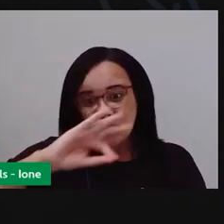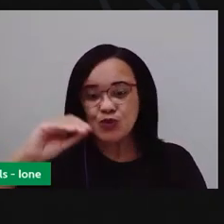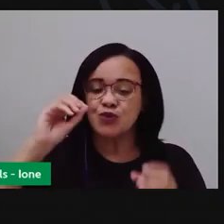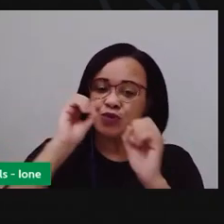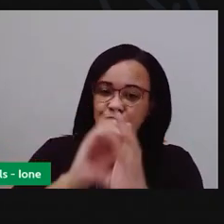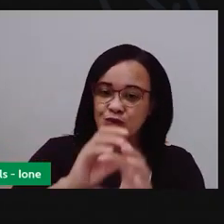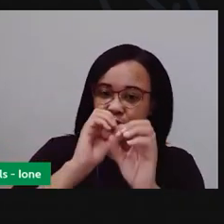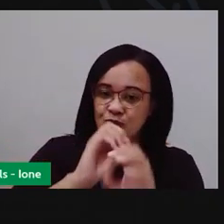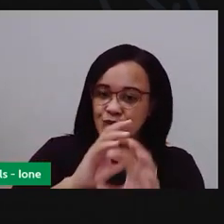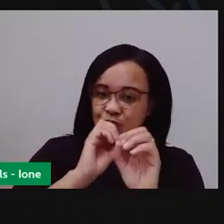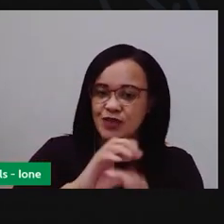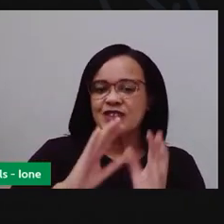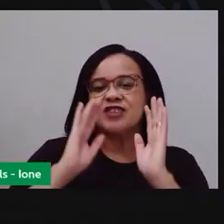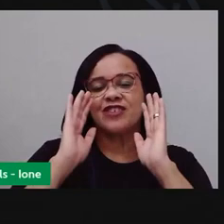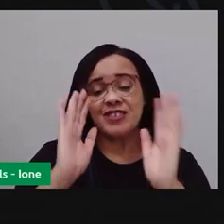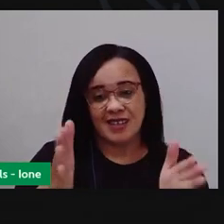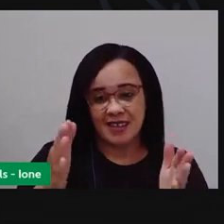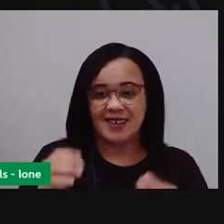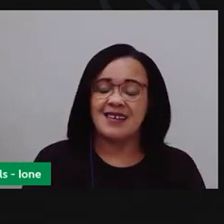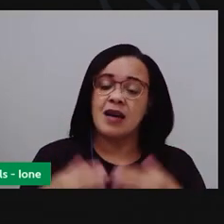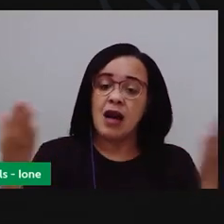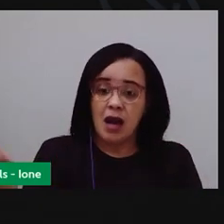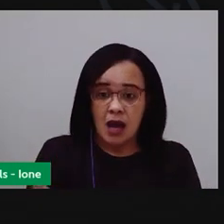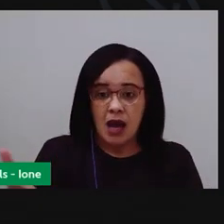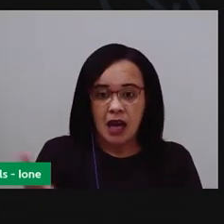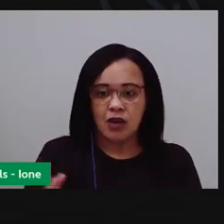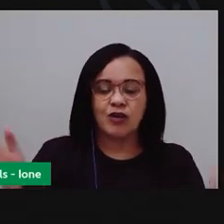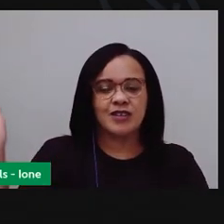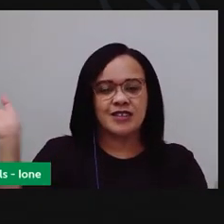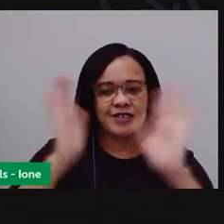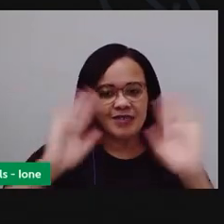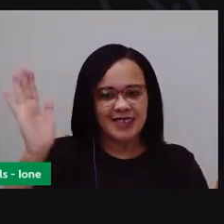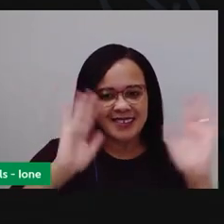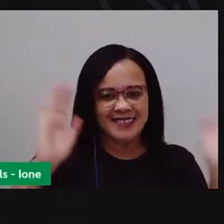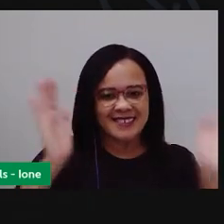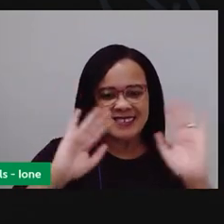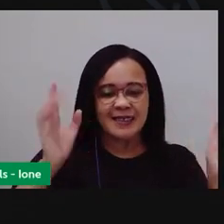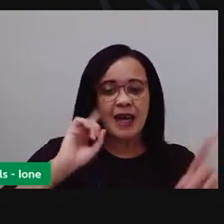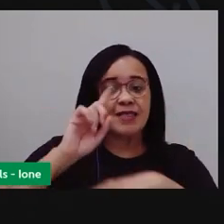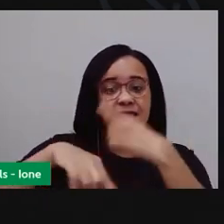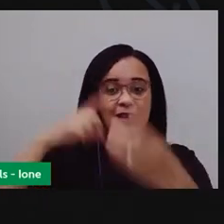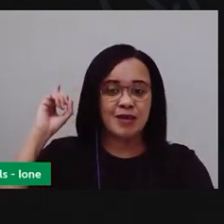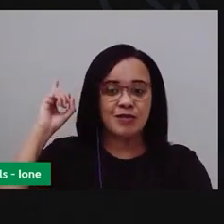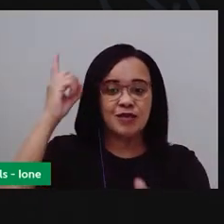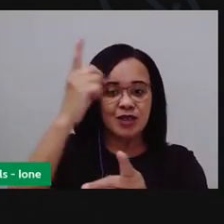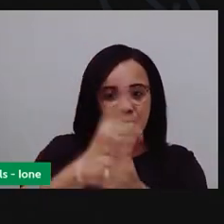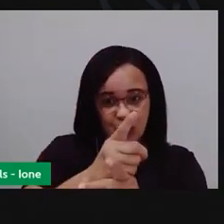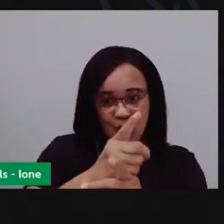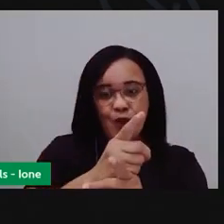tá? Agora nós vamos nos despedir e nos encontramos mais tarde em outra aula.